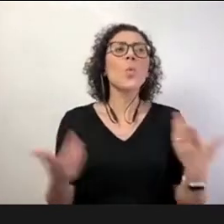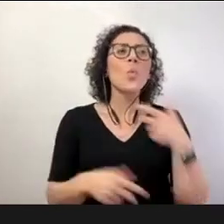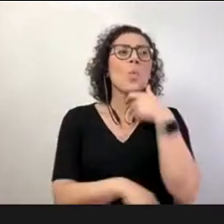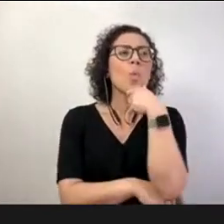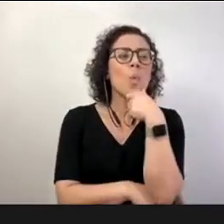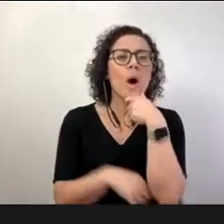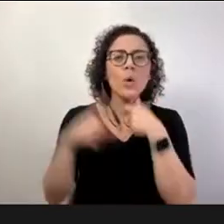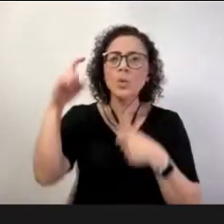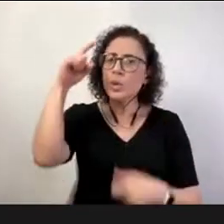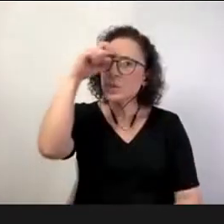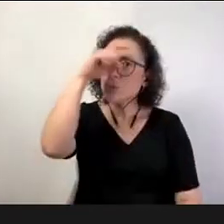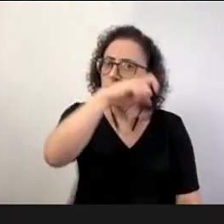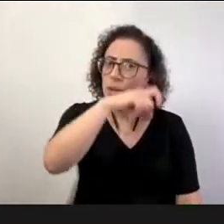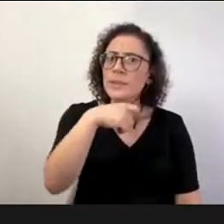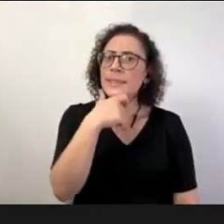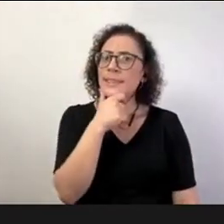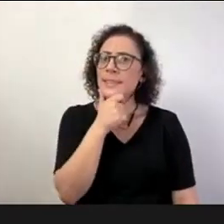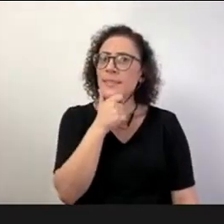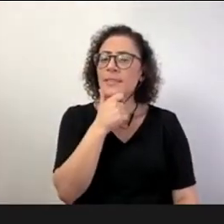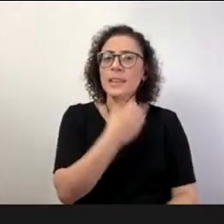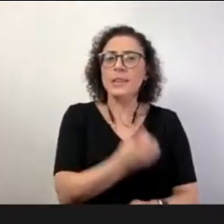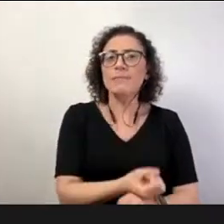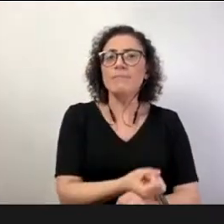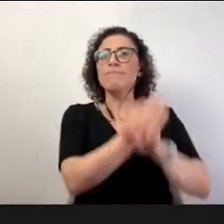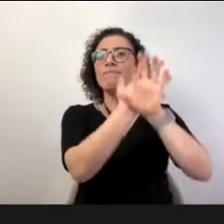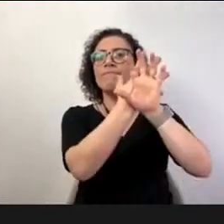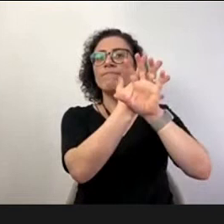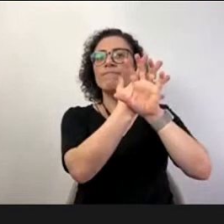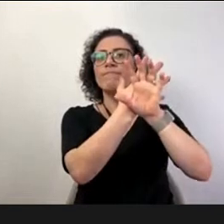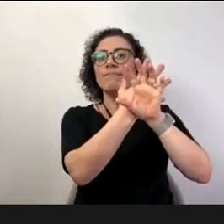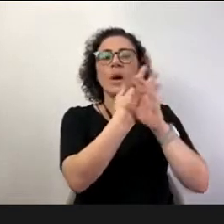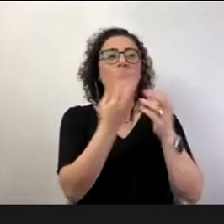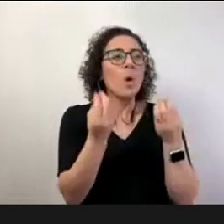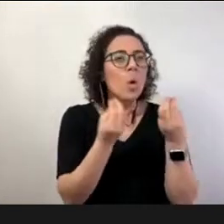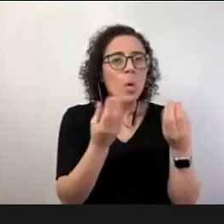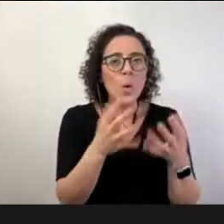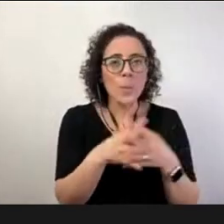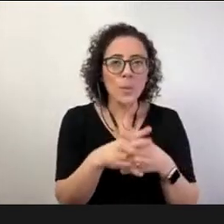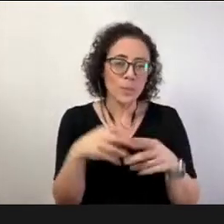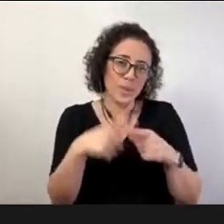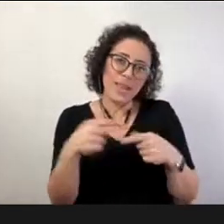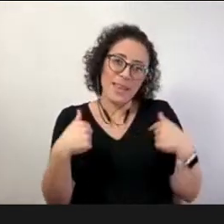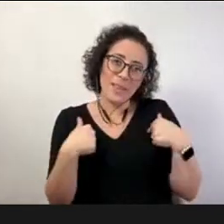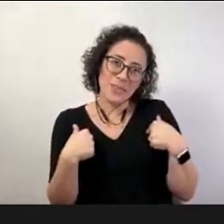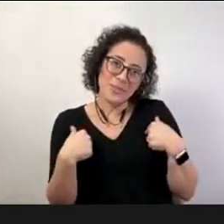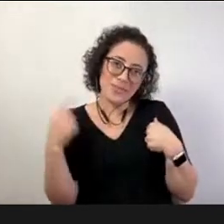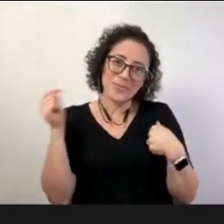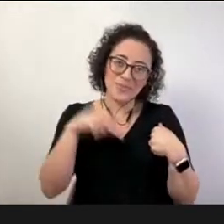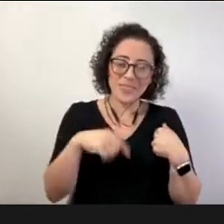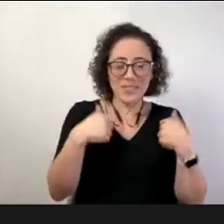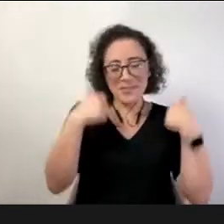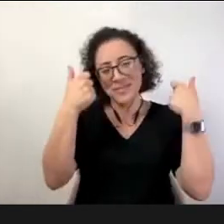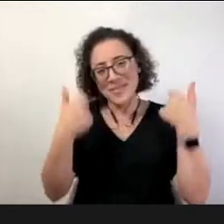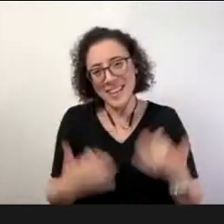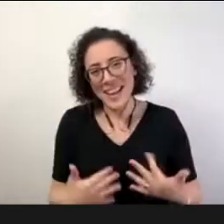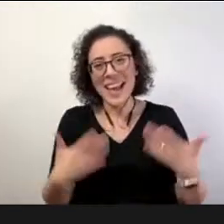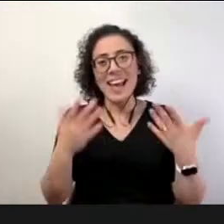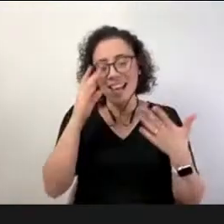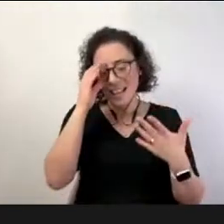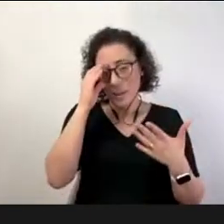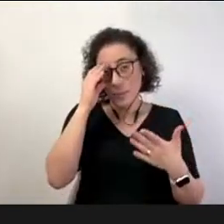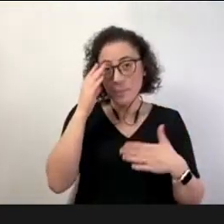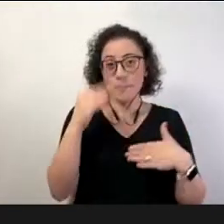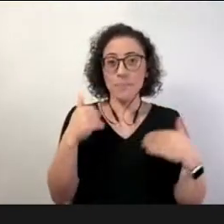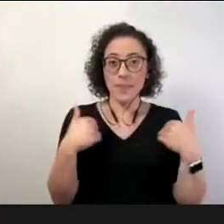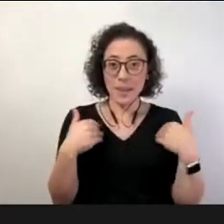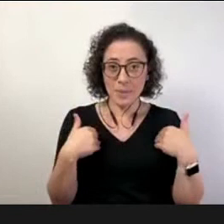remota né de uma escola de educação profissional né já que estou aqui para falar da minha prática que a minha prática é embasada em muitas